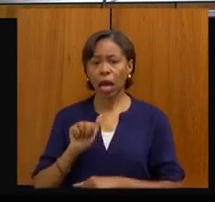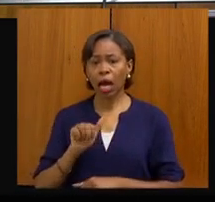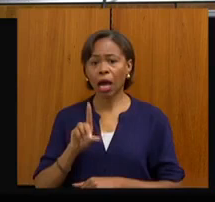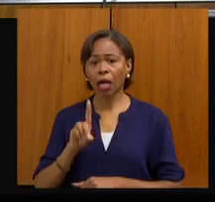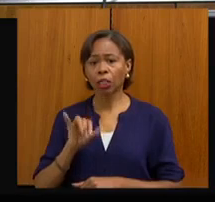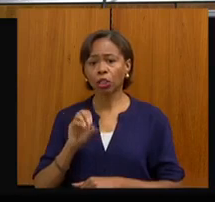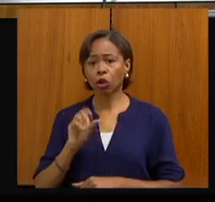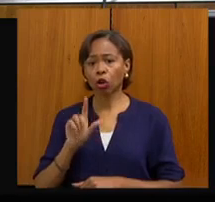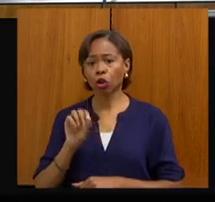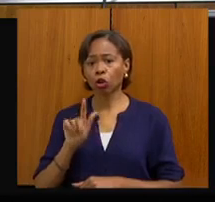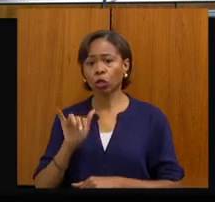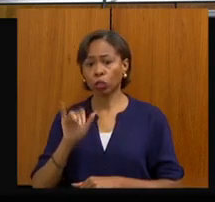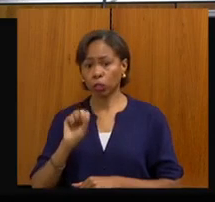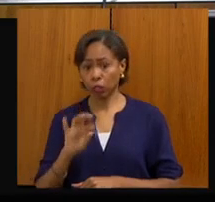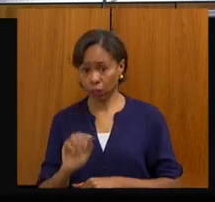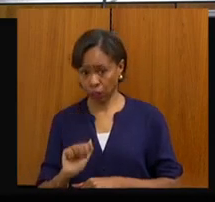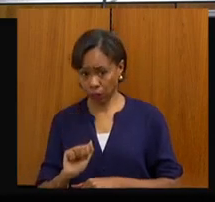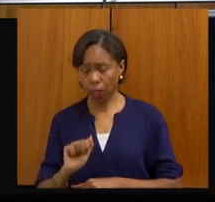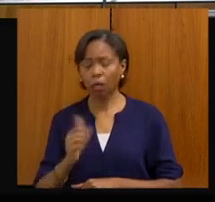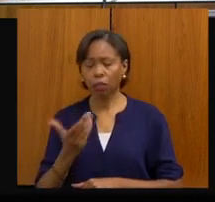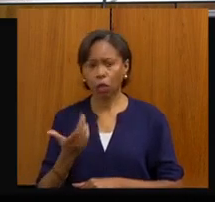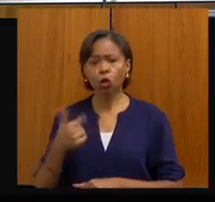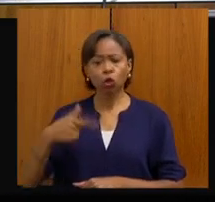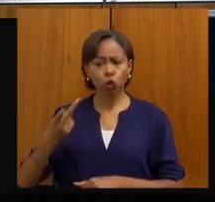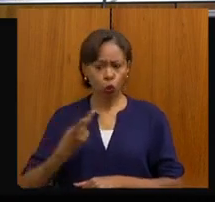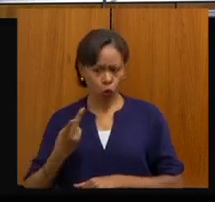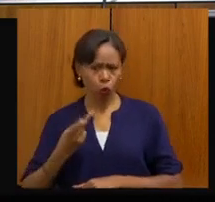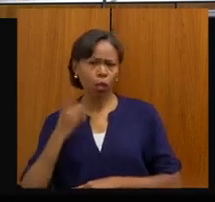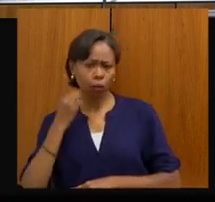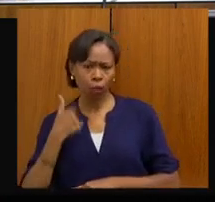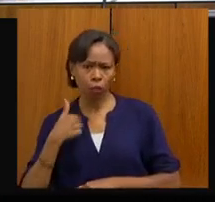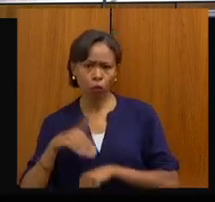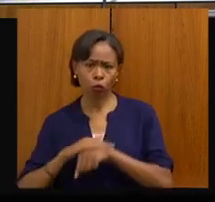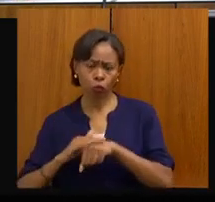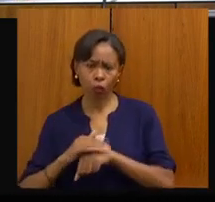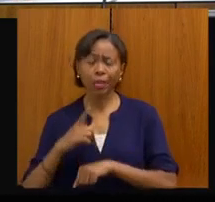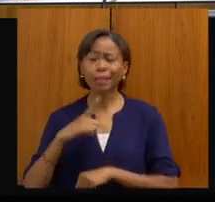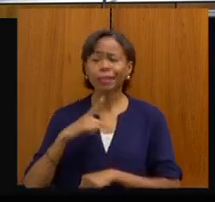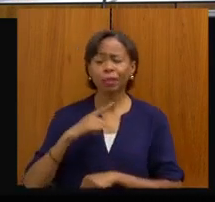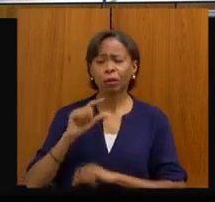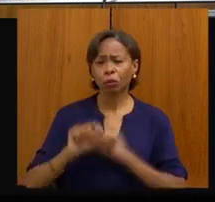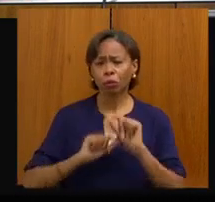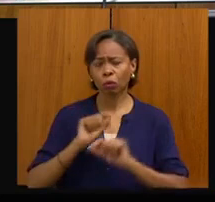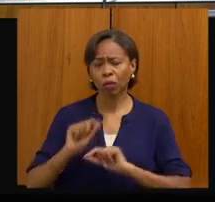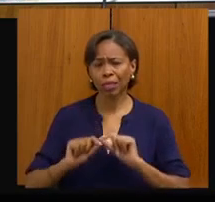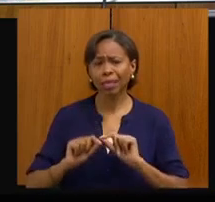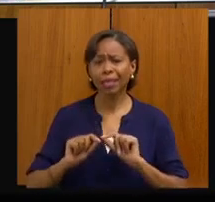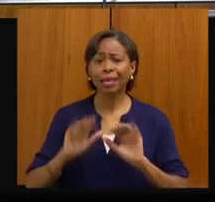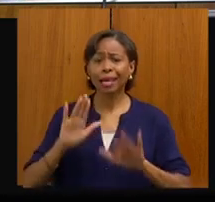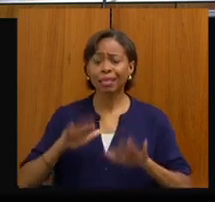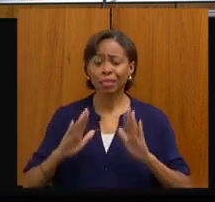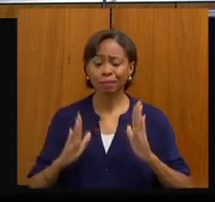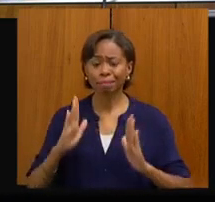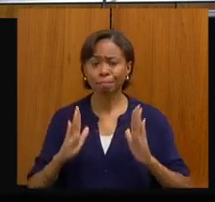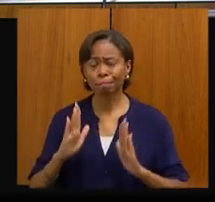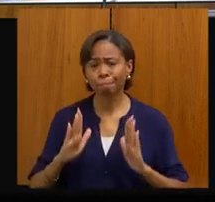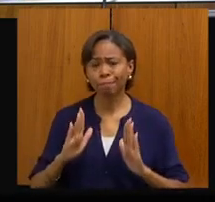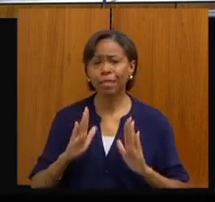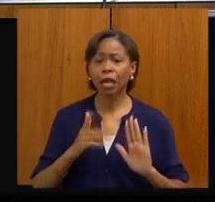conversou, deputado, é o quanto que a gente tem um gargalo entre a realização de um exame, como a